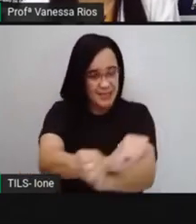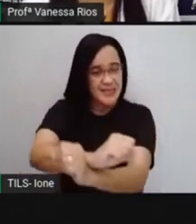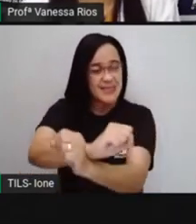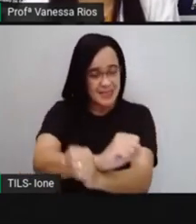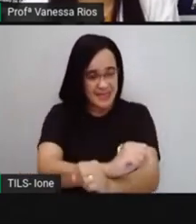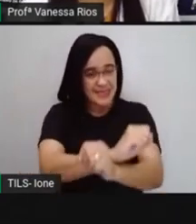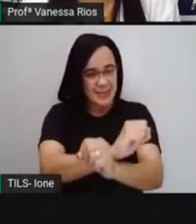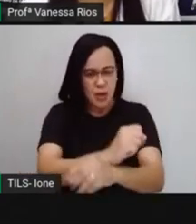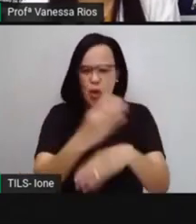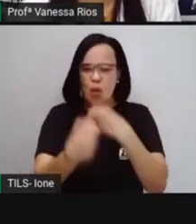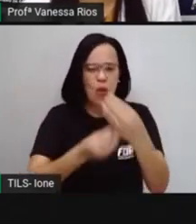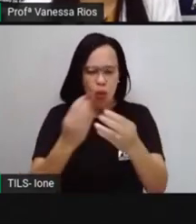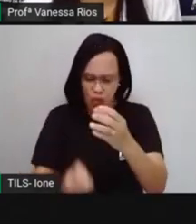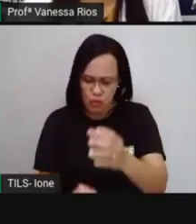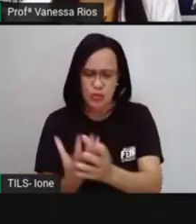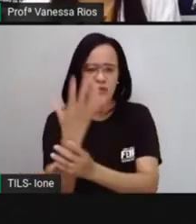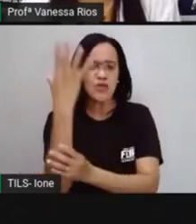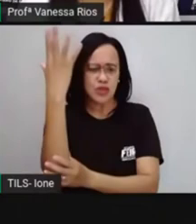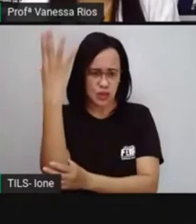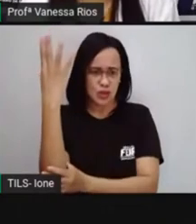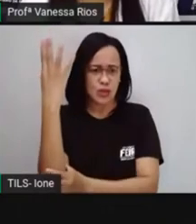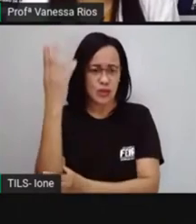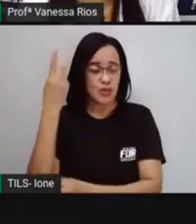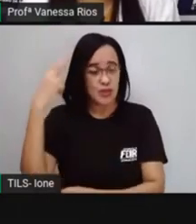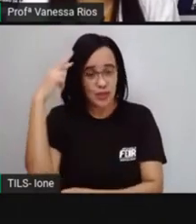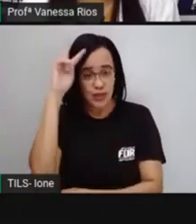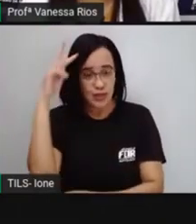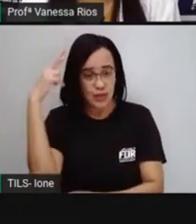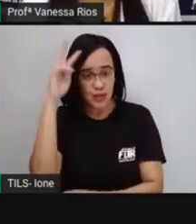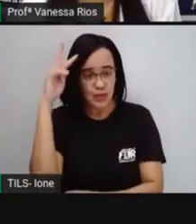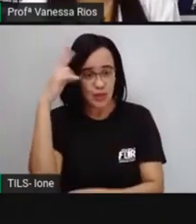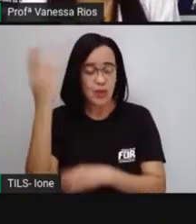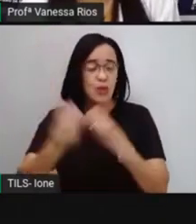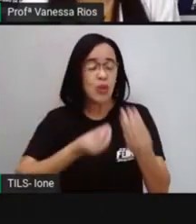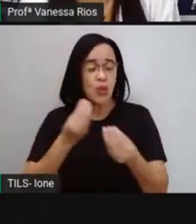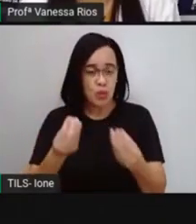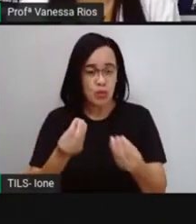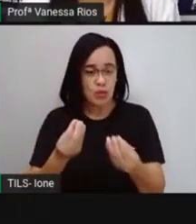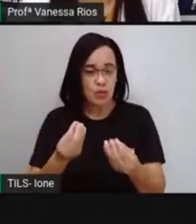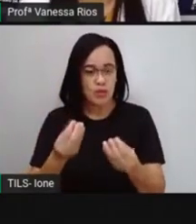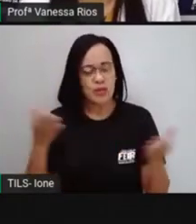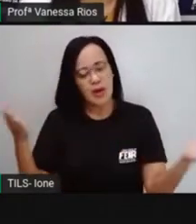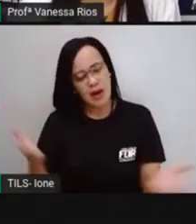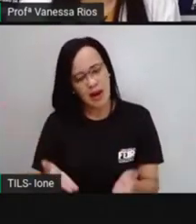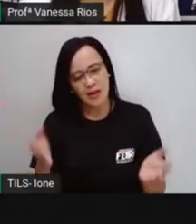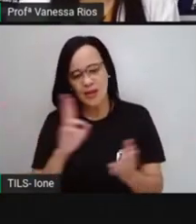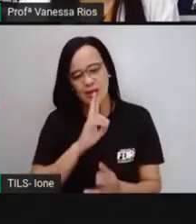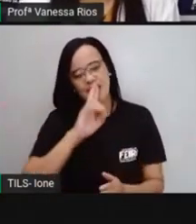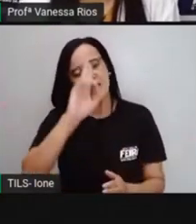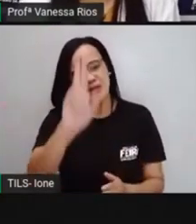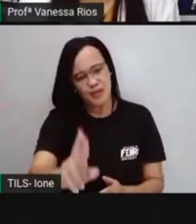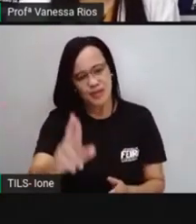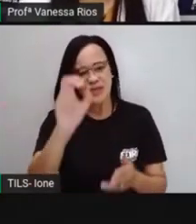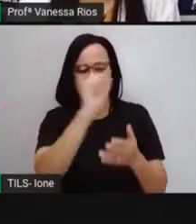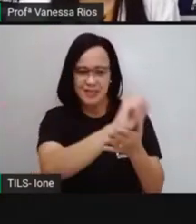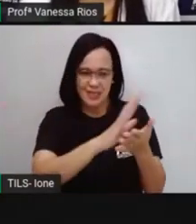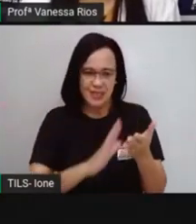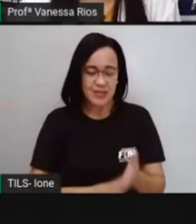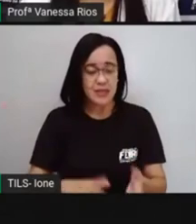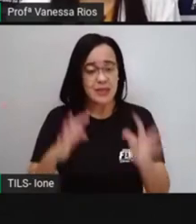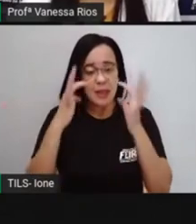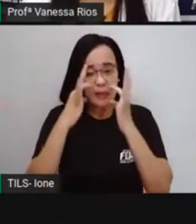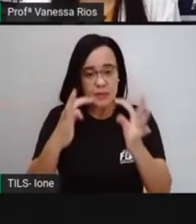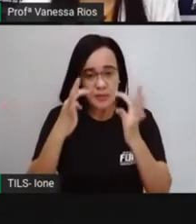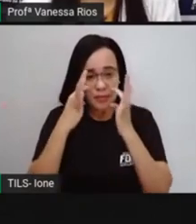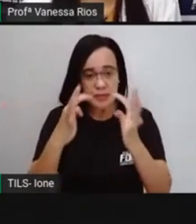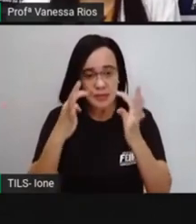aconteceu, como esse processo histórico se deu. E agora vai responder essa atividade, tá bom? Vai observar o que